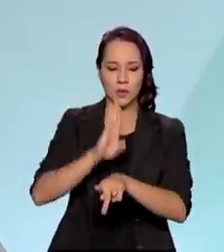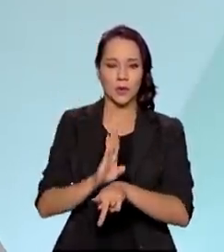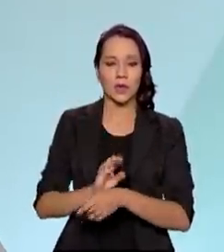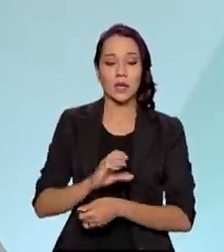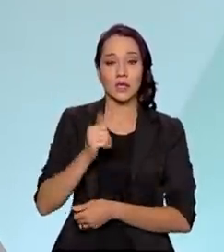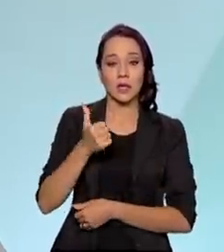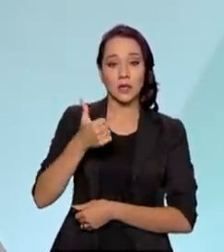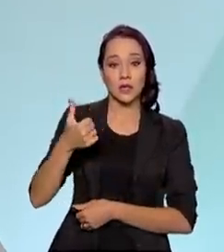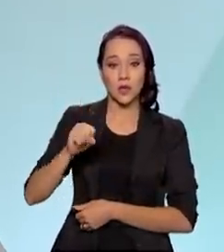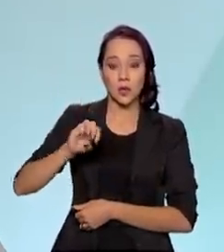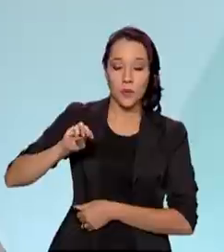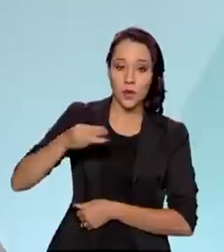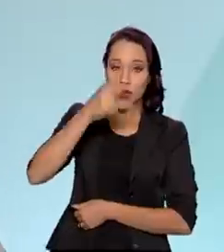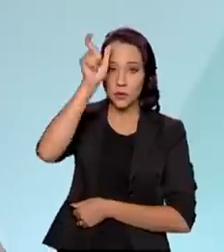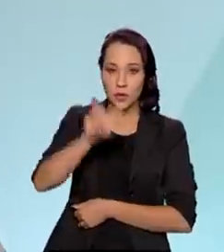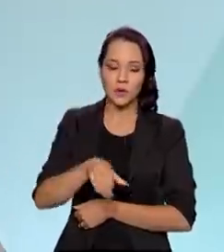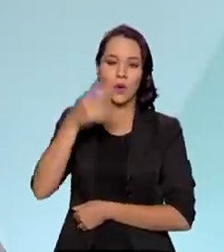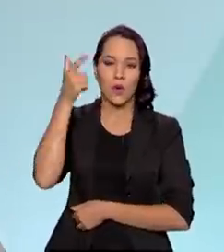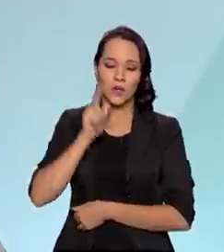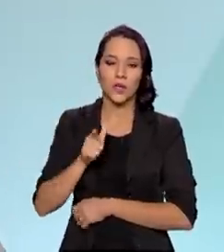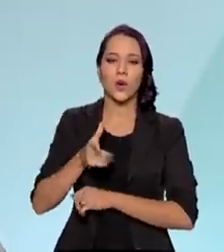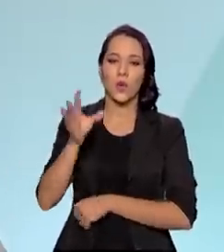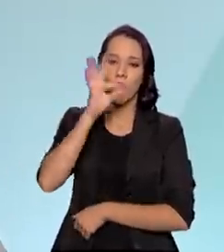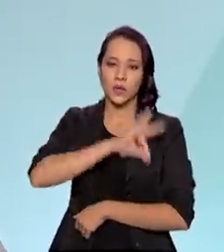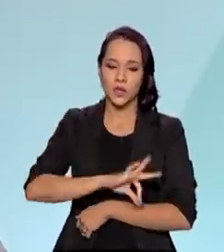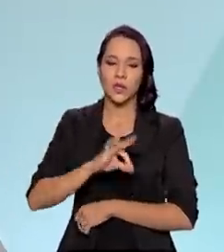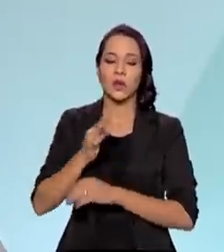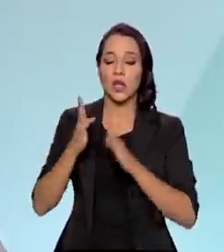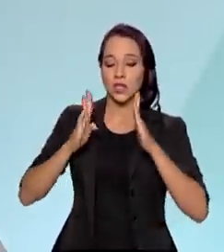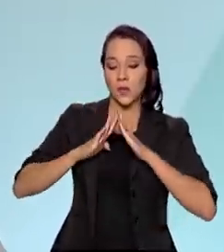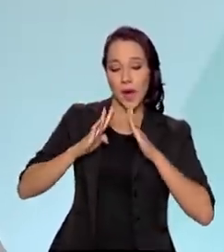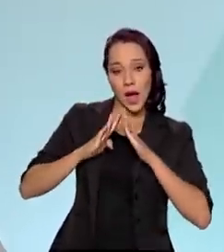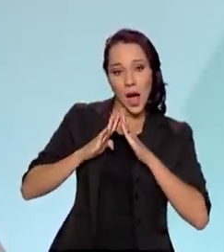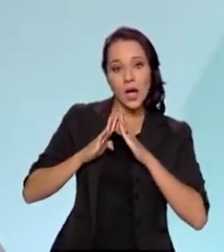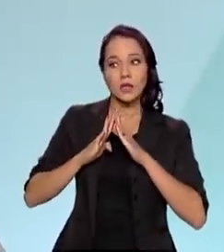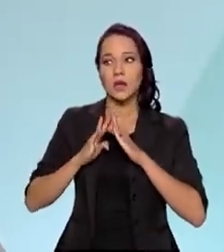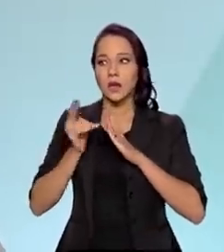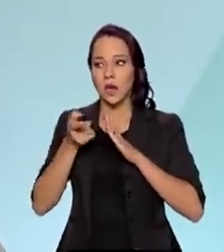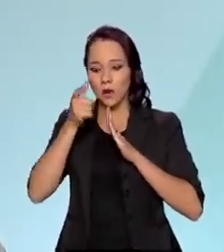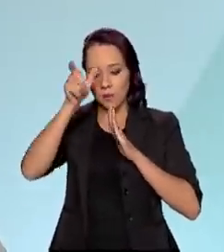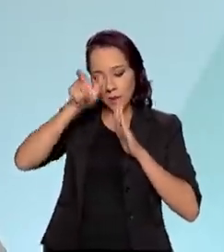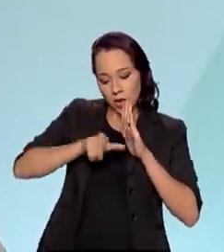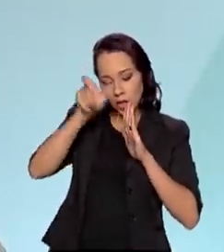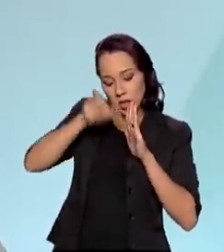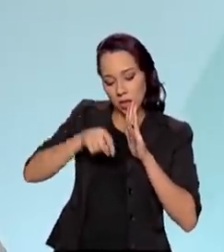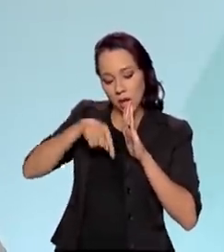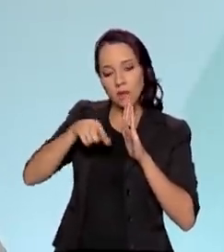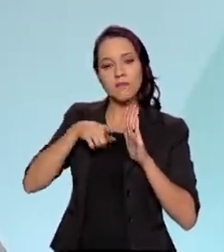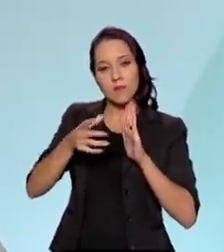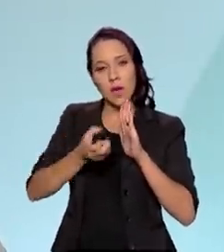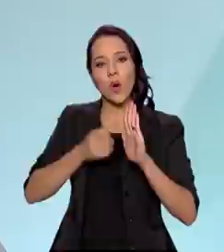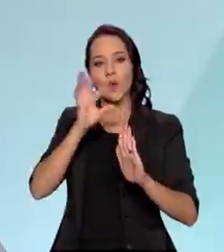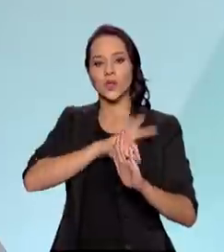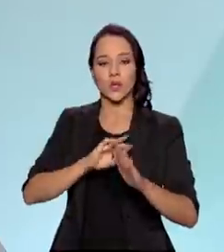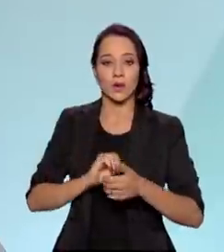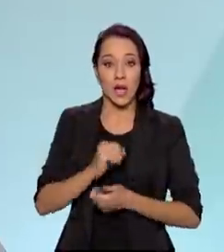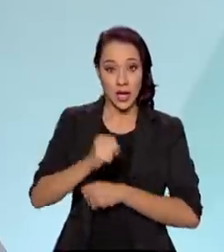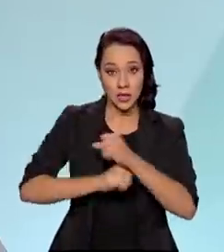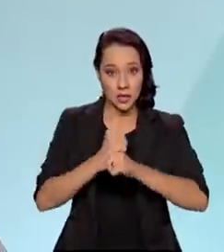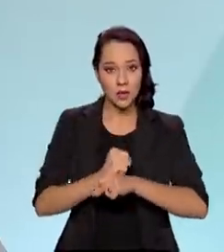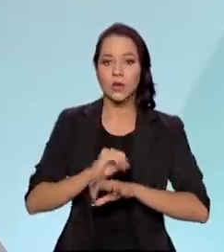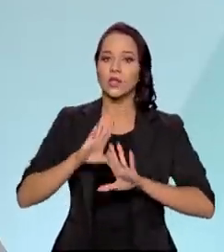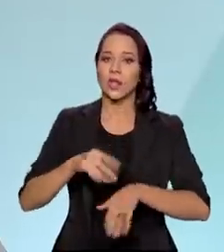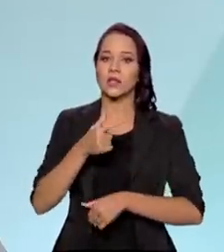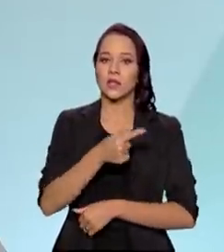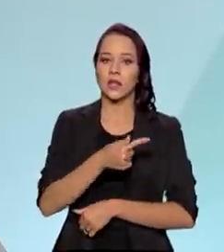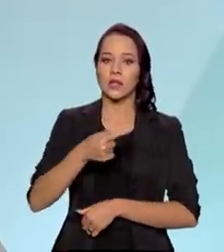pessoas, foram, de alguma forma, alcançadas pelo auxílio, moravam numa casa em que algum dos integrantes recebeu o auxílio. Esse ano, já